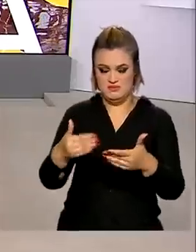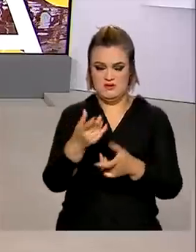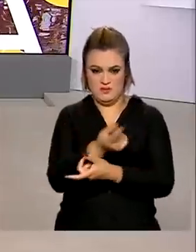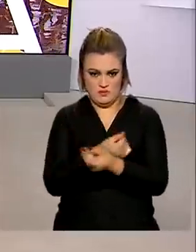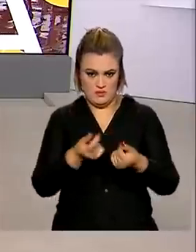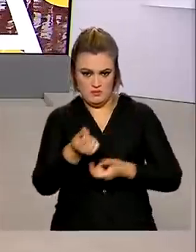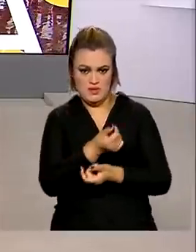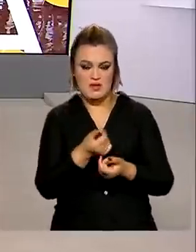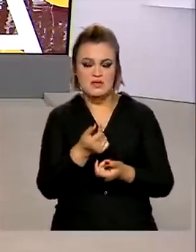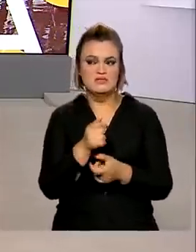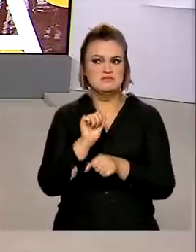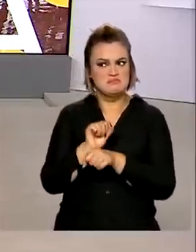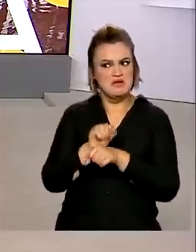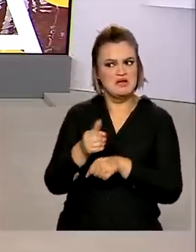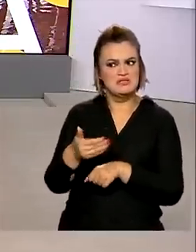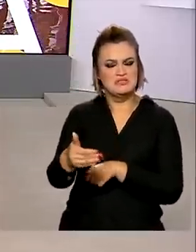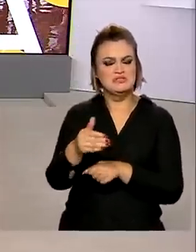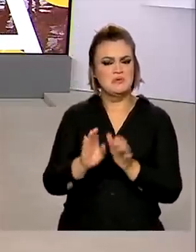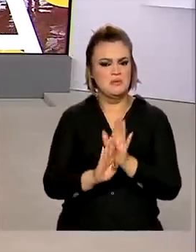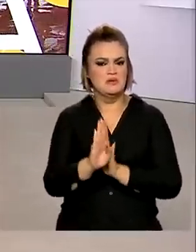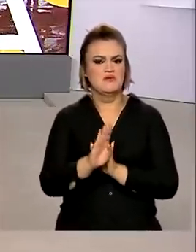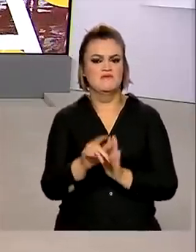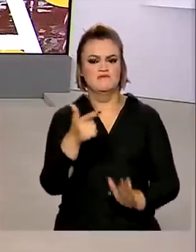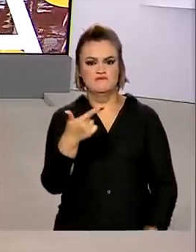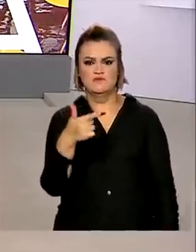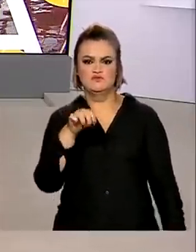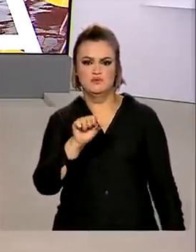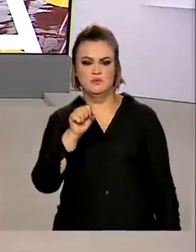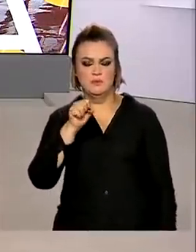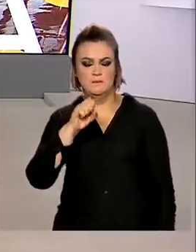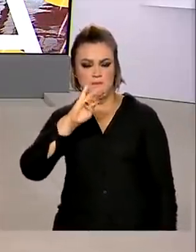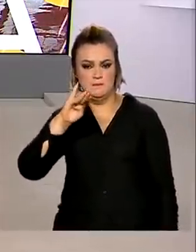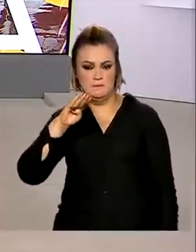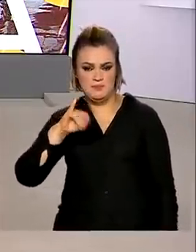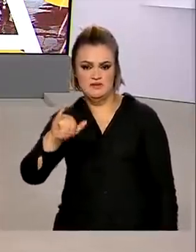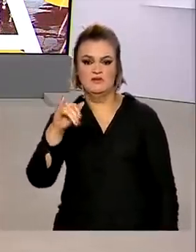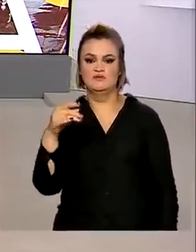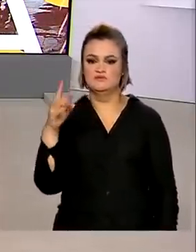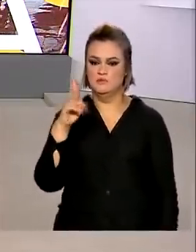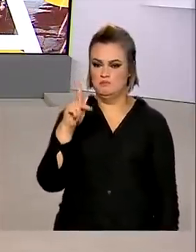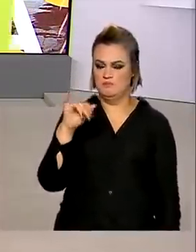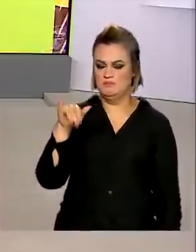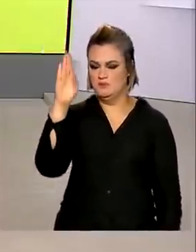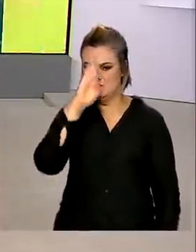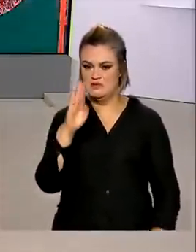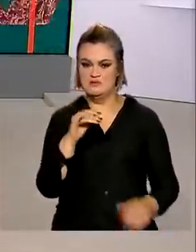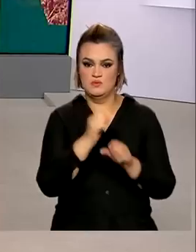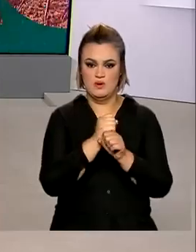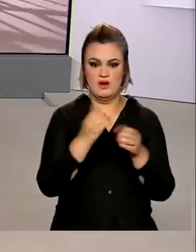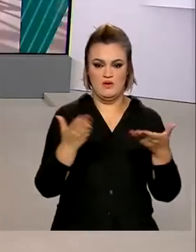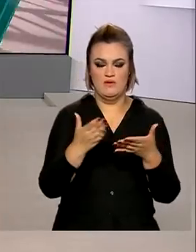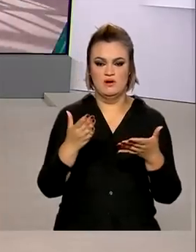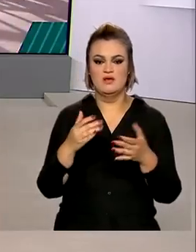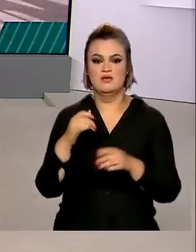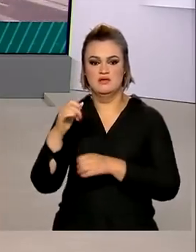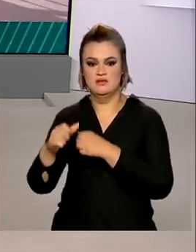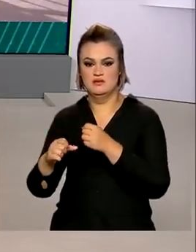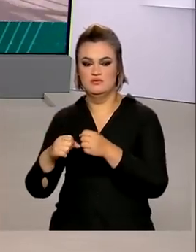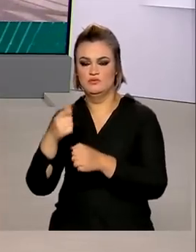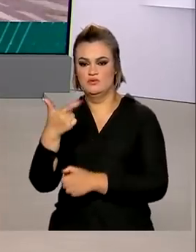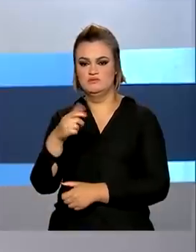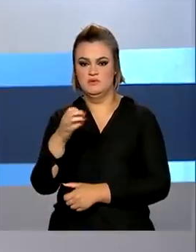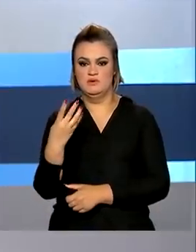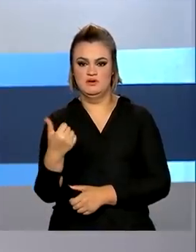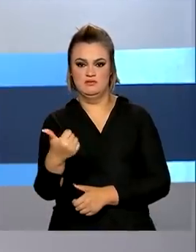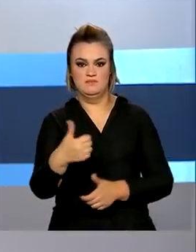Economia, é esperado um aumento superior a 28 bilhões de dólares no PIB brasileiro entre este ano e 2041.